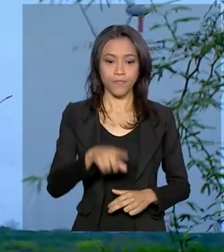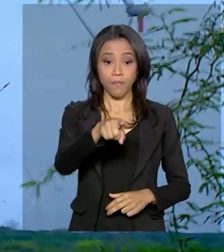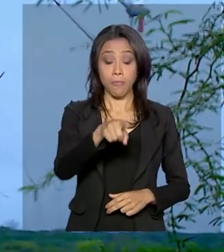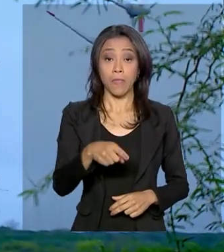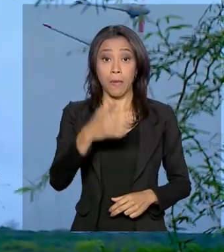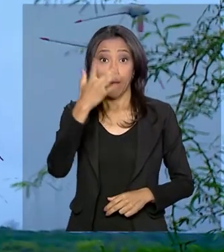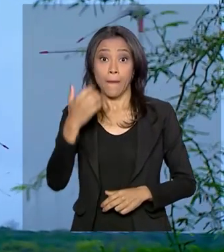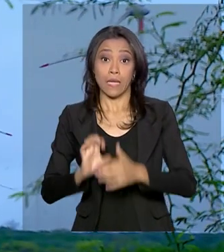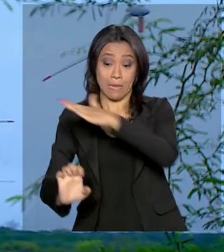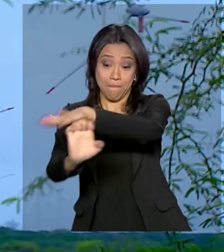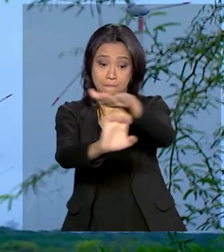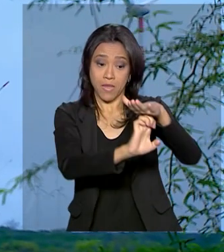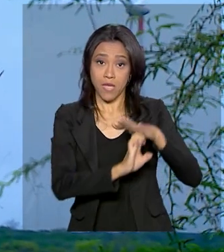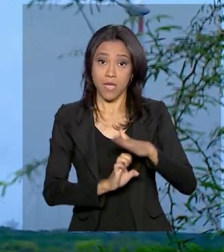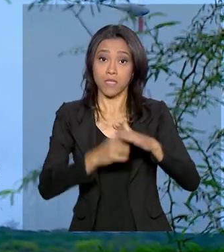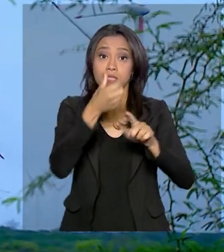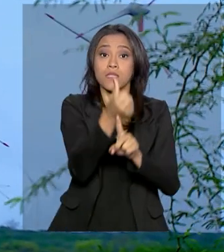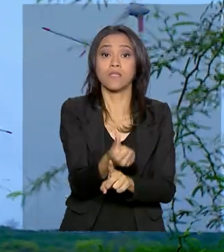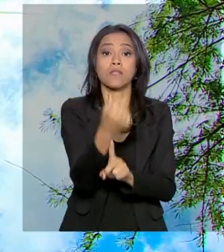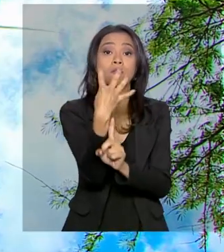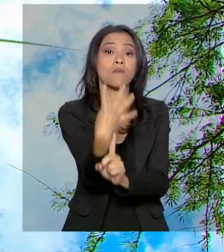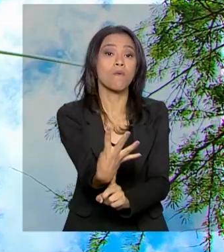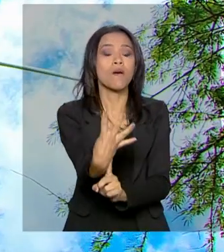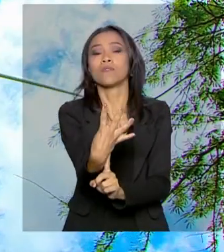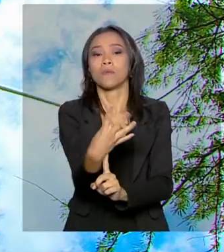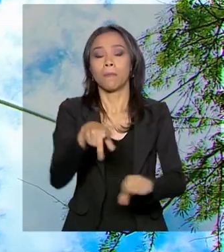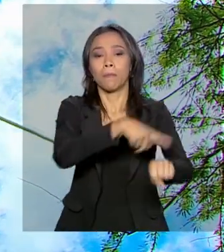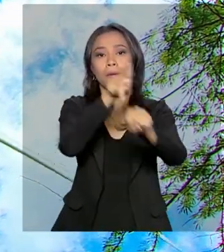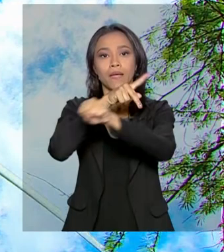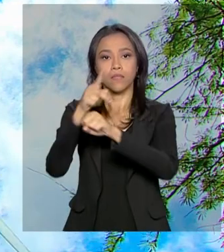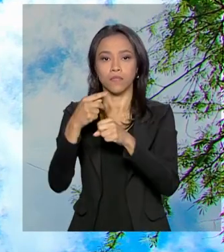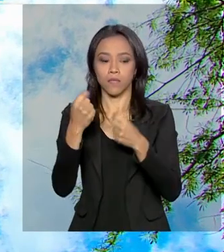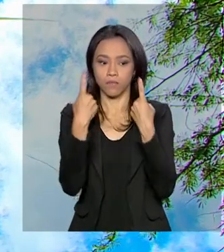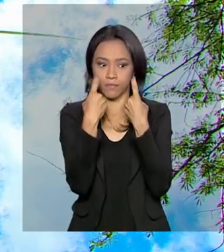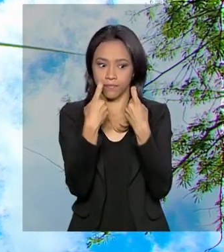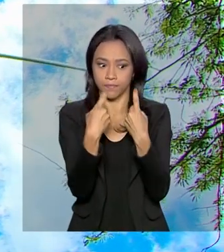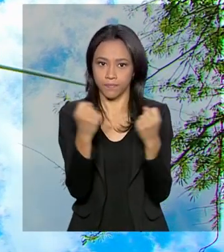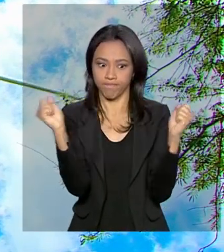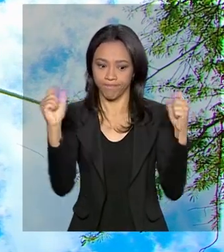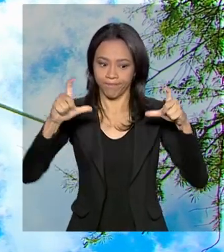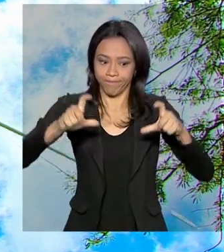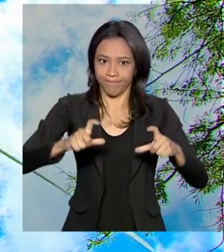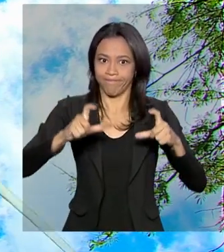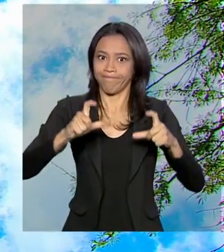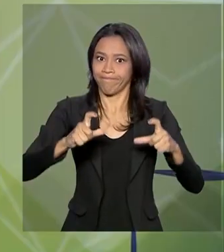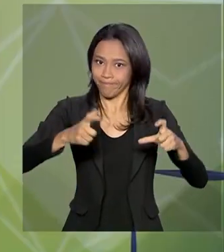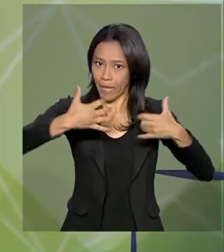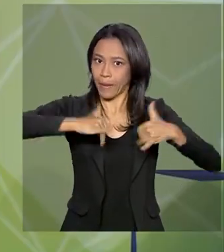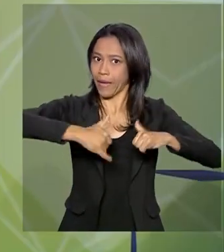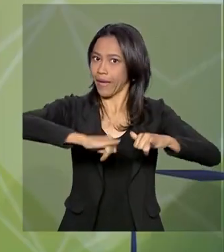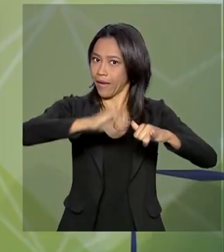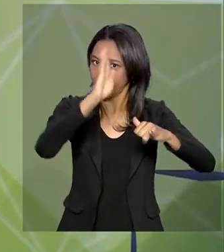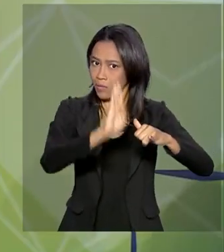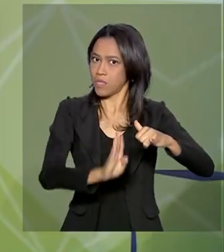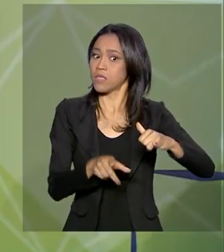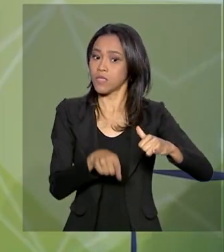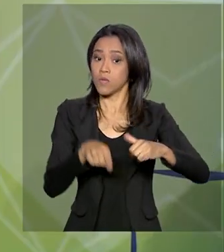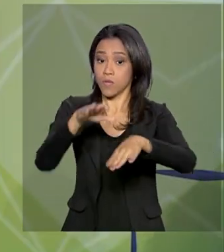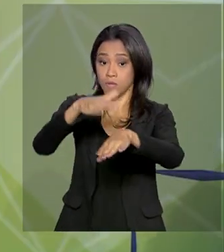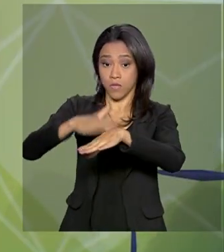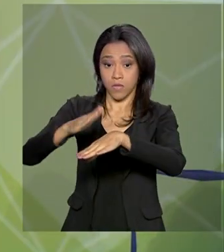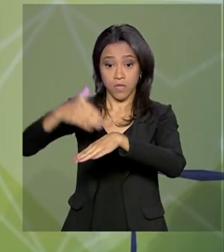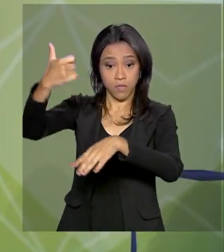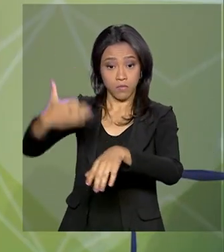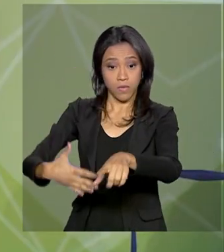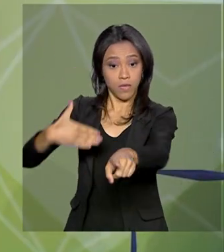Investidores de 64 países estão atentos ao setor energético brasileiro, que de acordo com a secretária